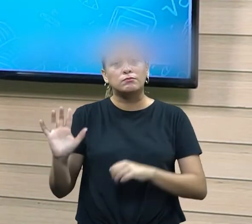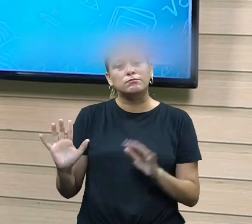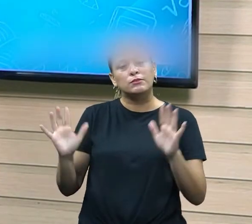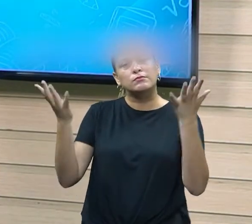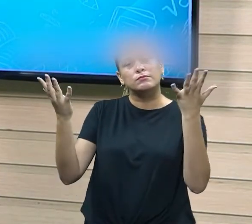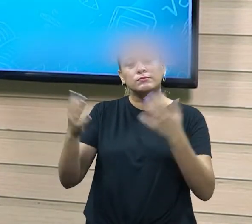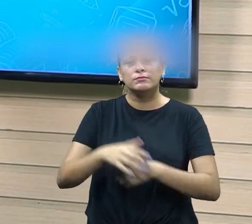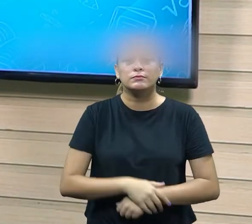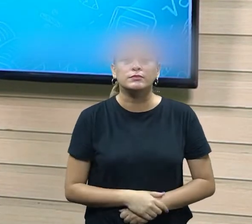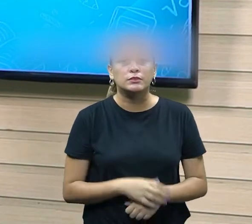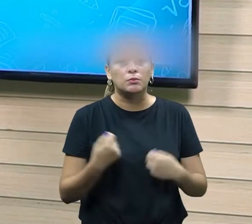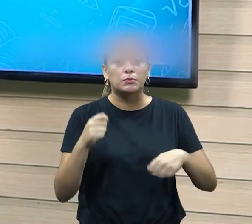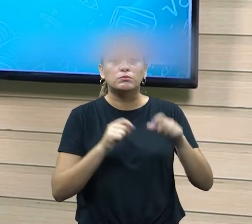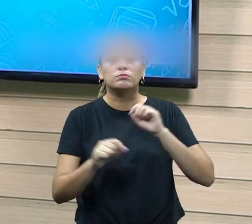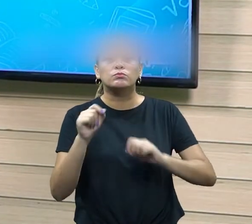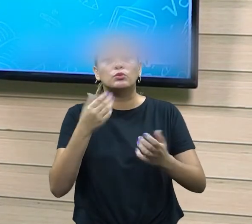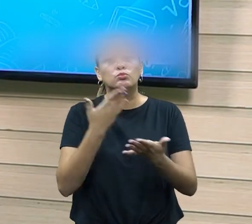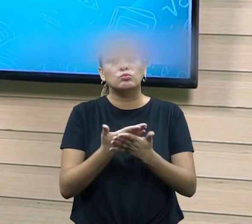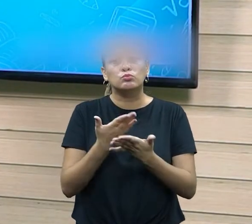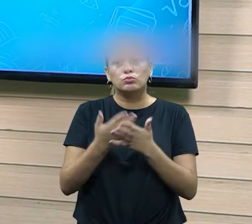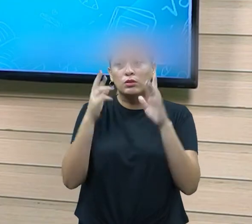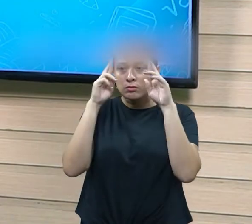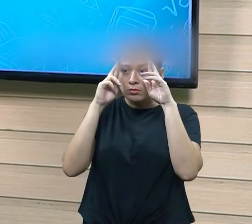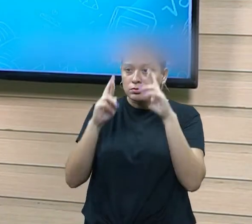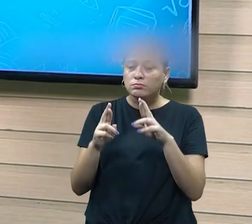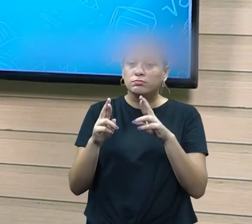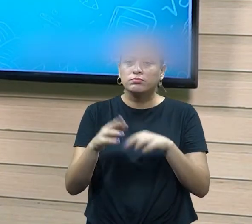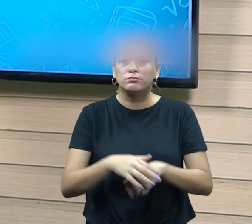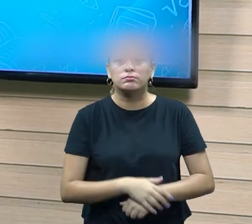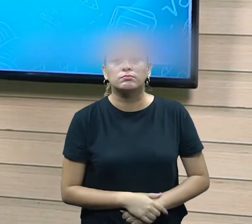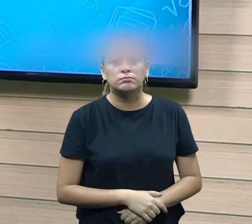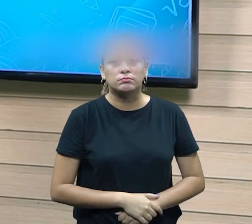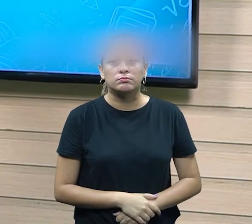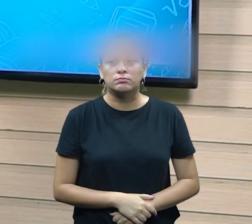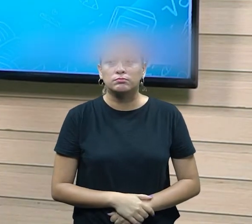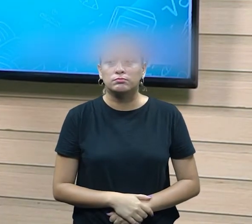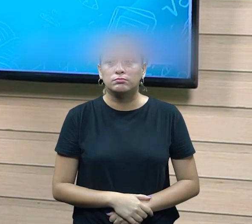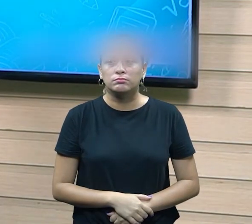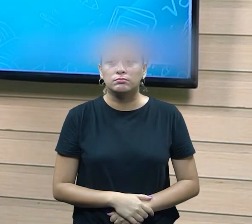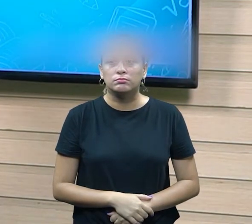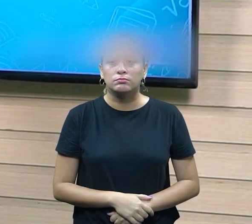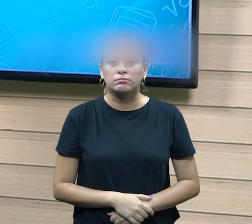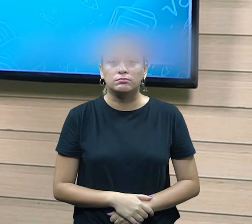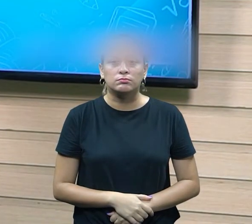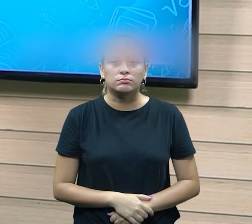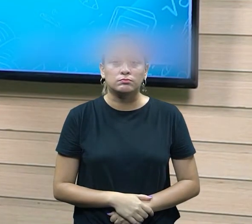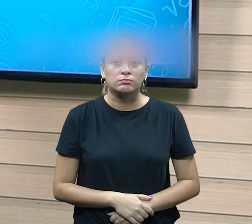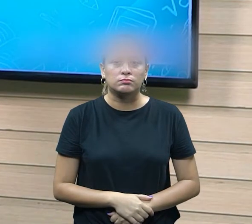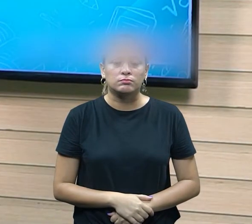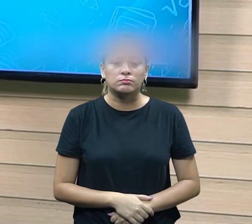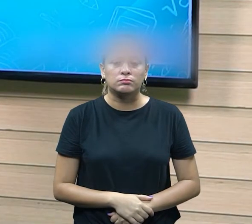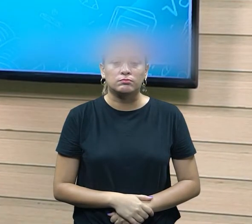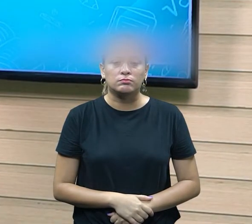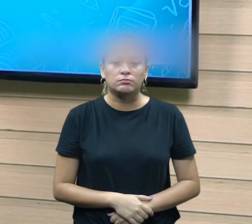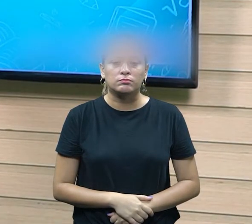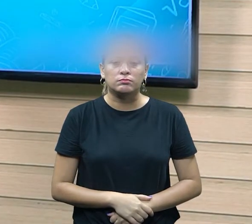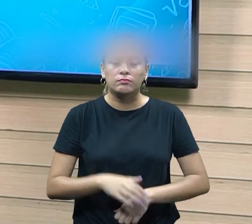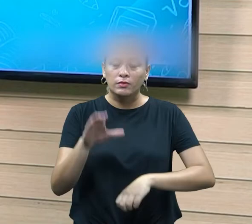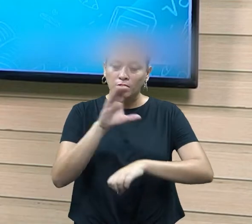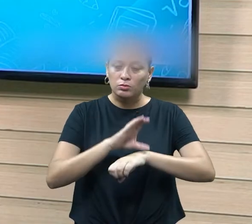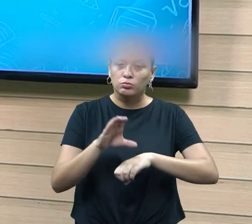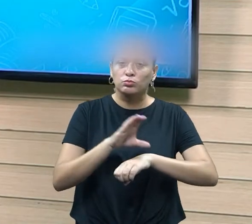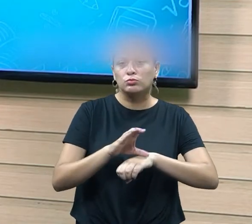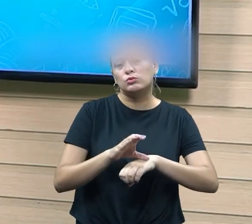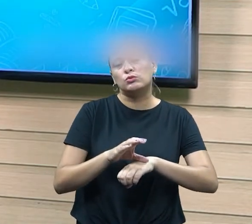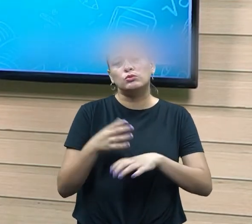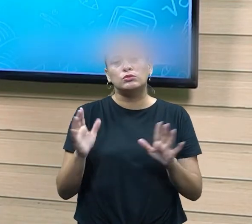estudar e se respeitar diante de tudo isso para que nós possamos ter dentro dessa situação que é a questão do curso